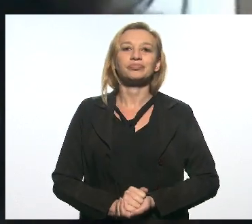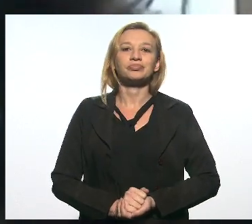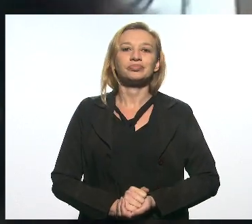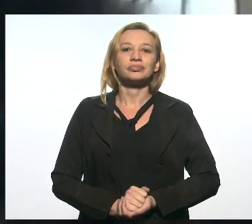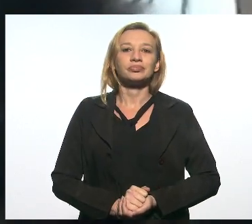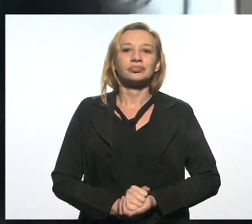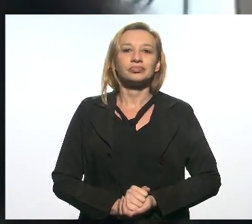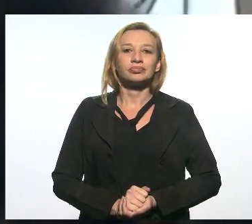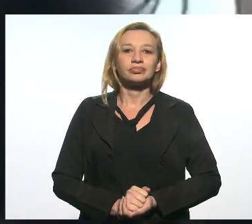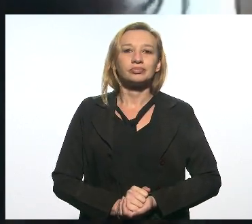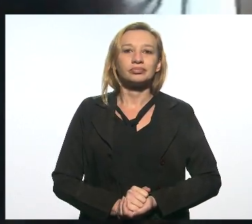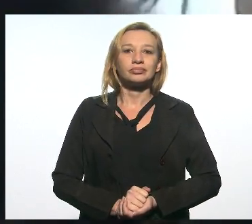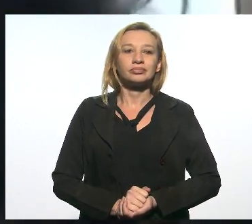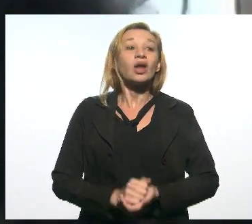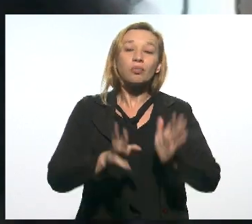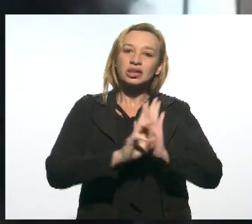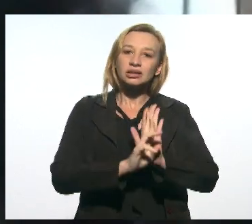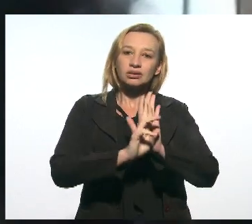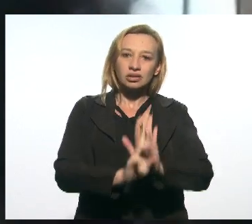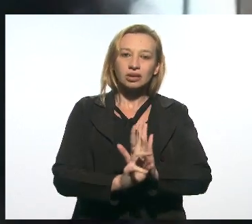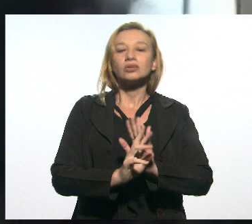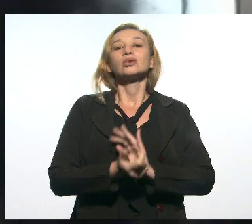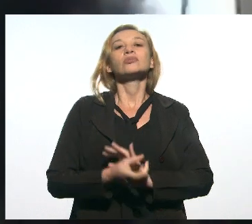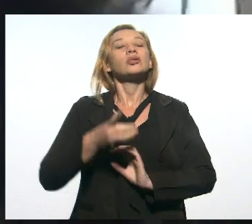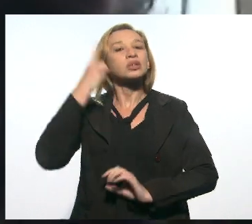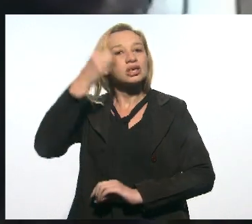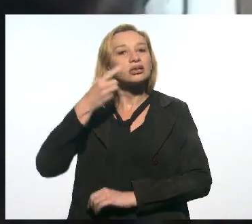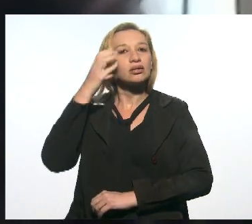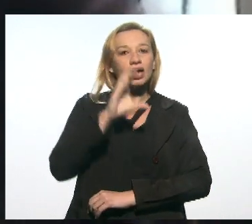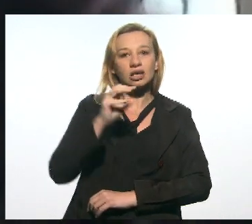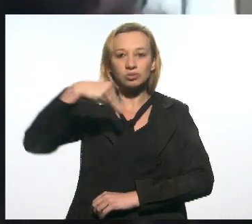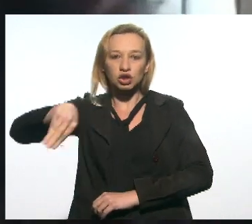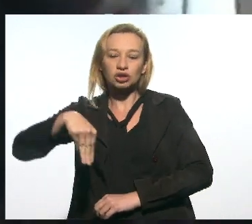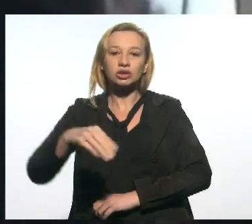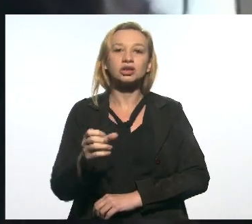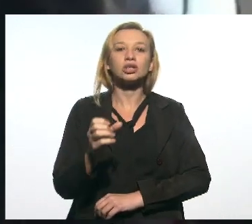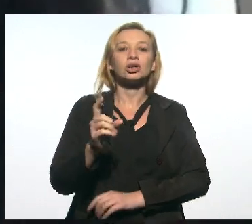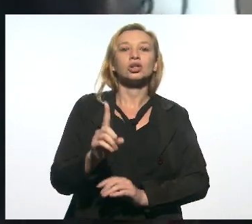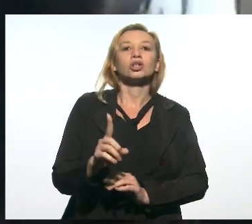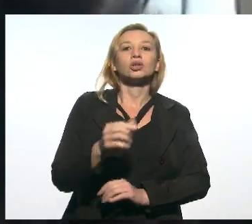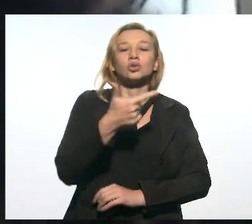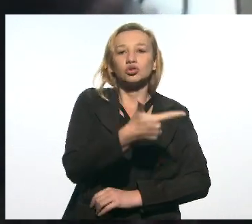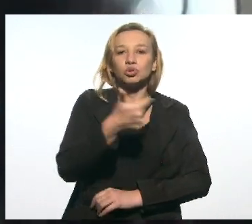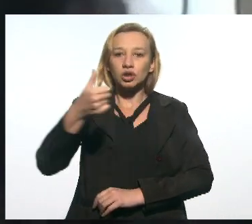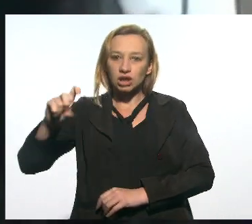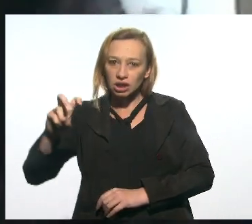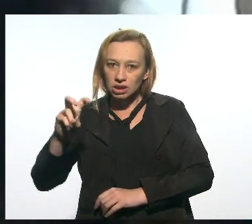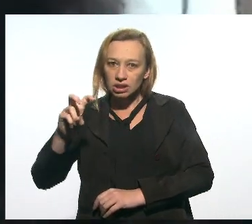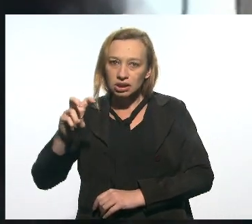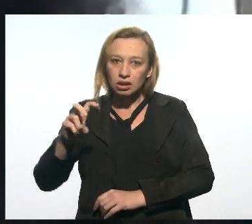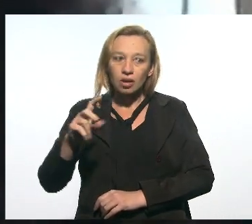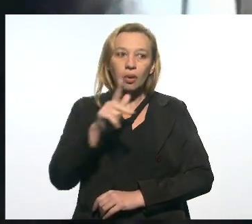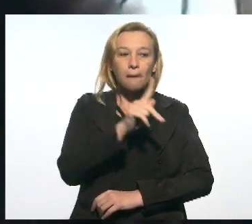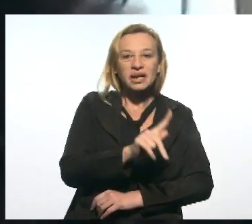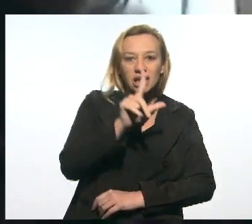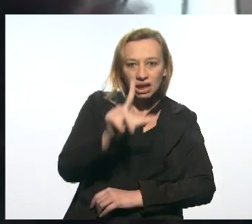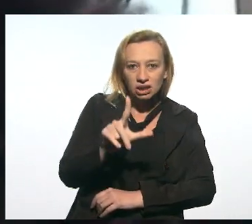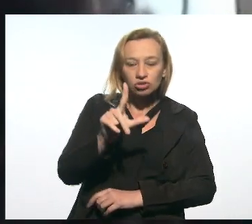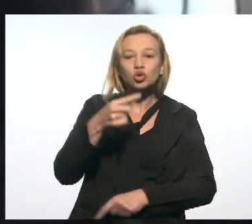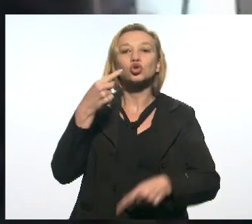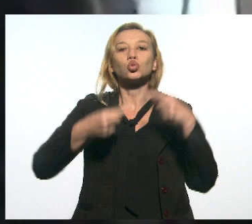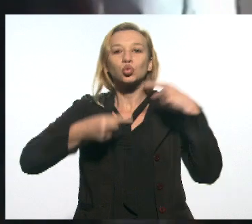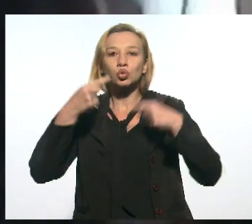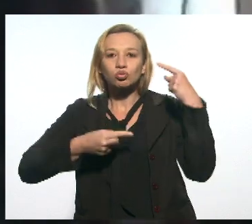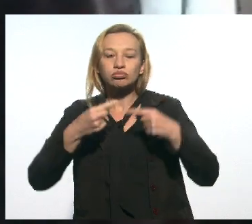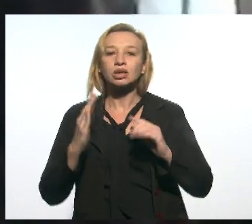apresentado pelo deputado Carlos Mink em 2015, um PL muito discutido nessa